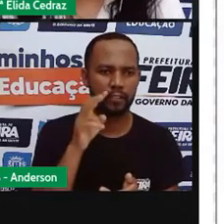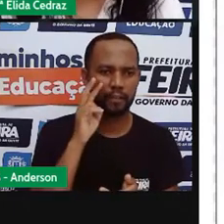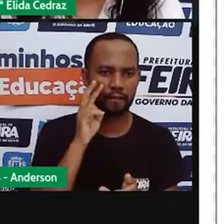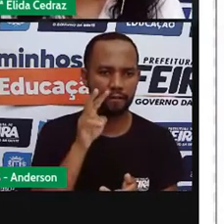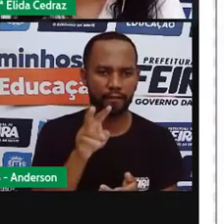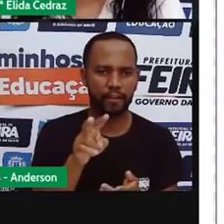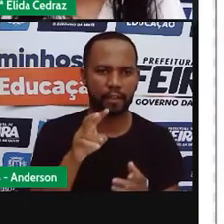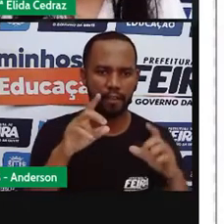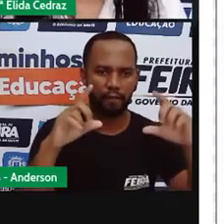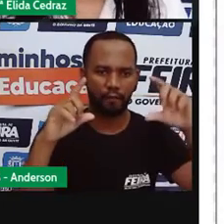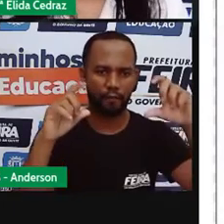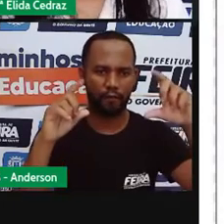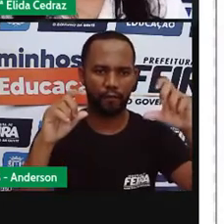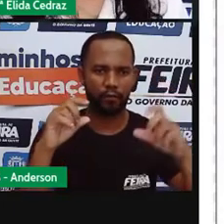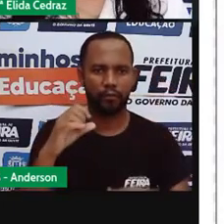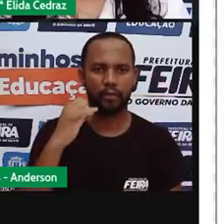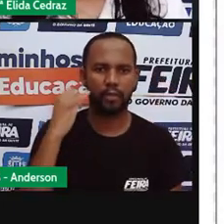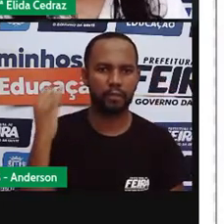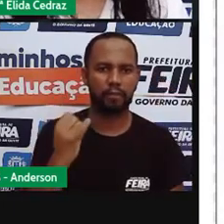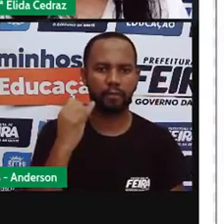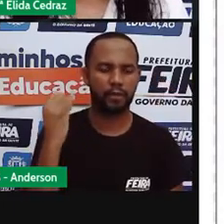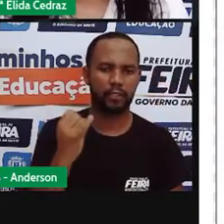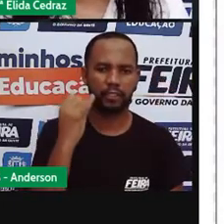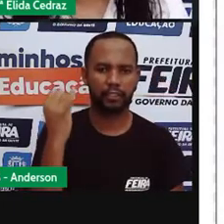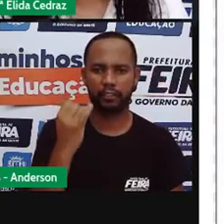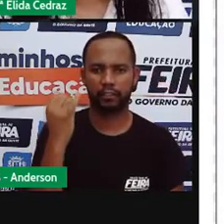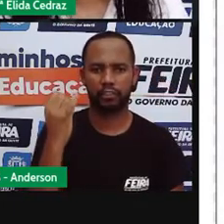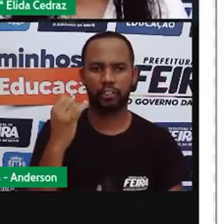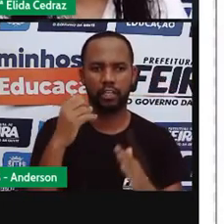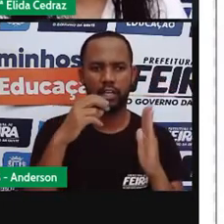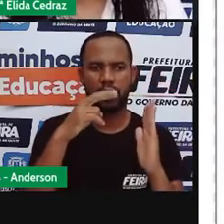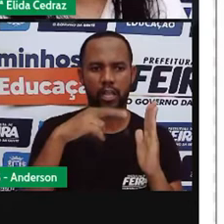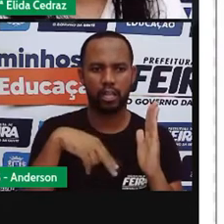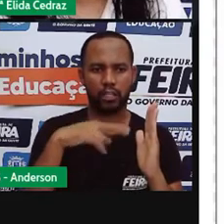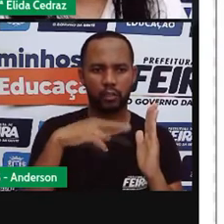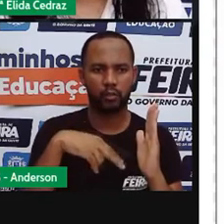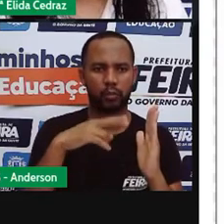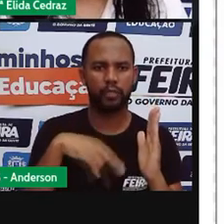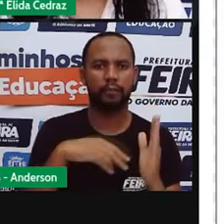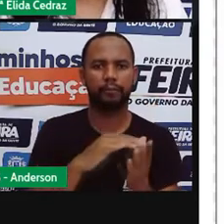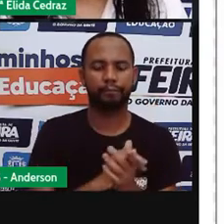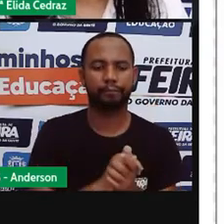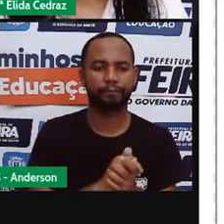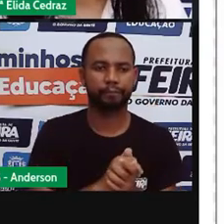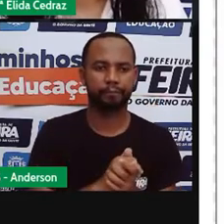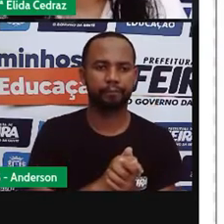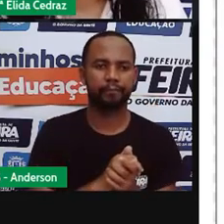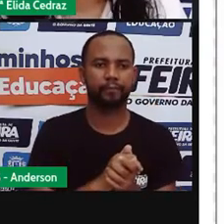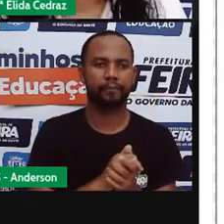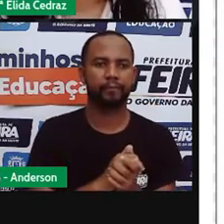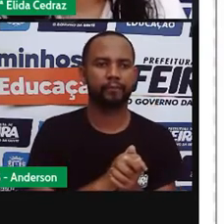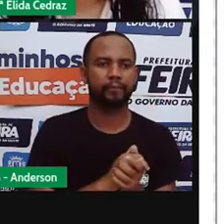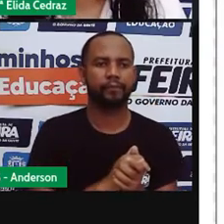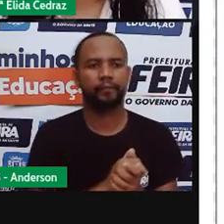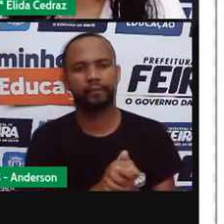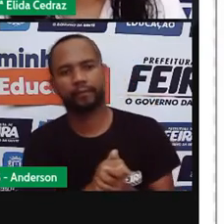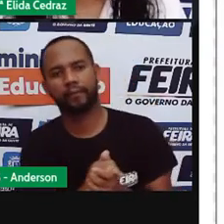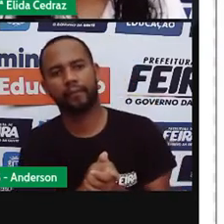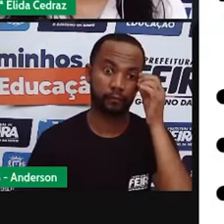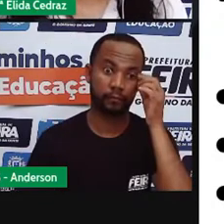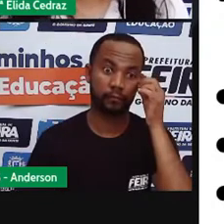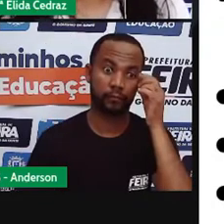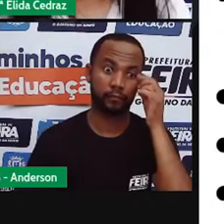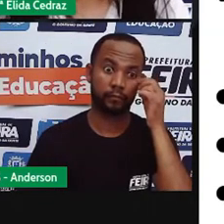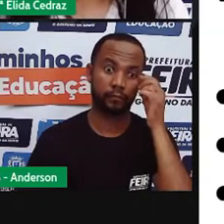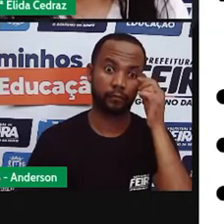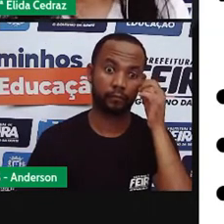necessário a leitura do manual de instruções. Então, ó, faça a dica para os seus responsáveis.